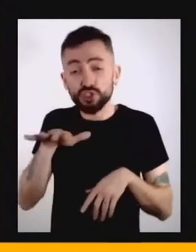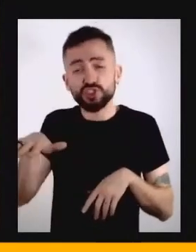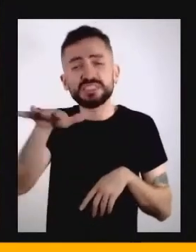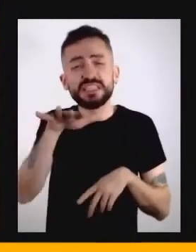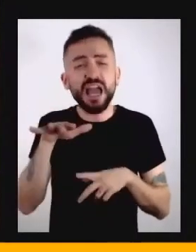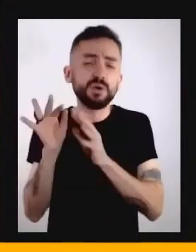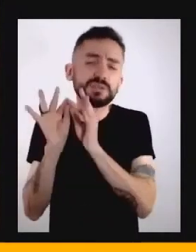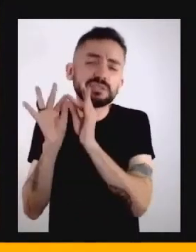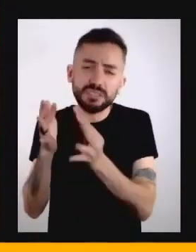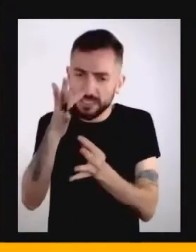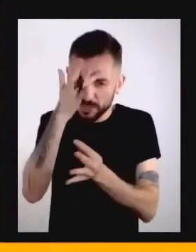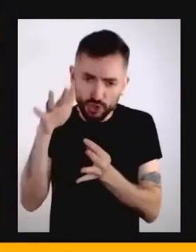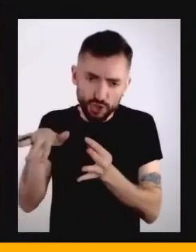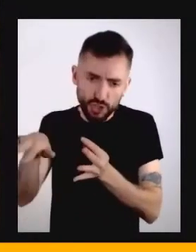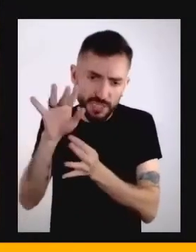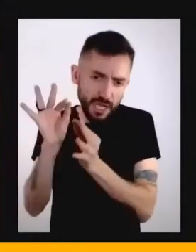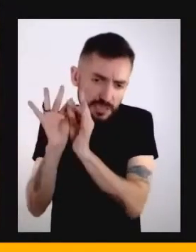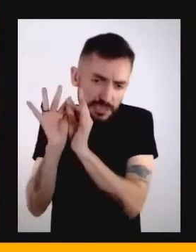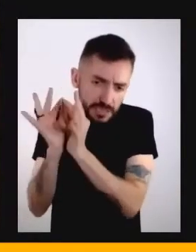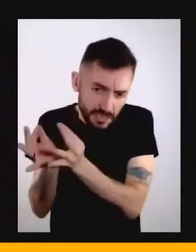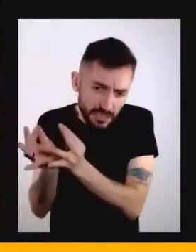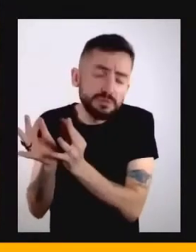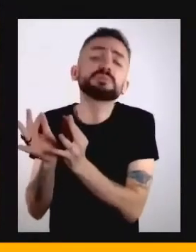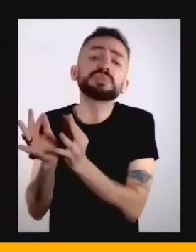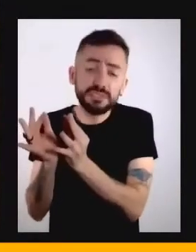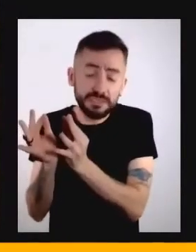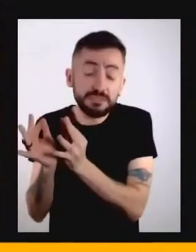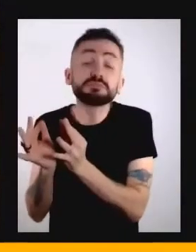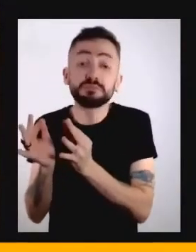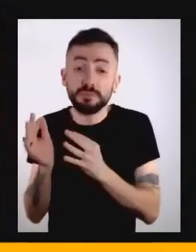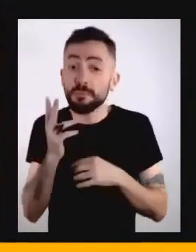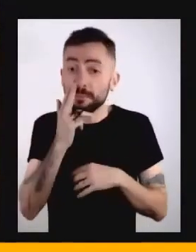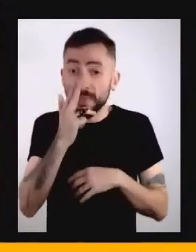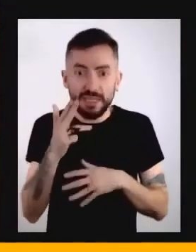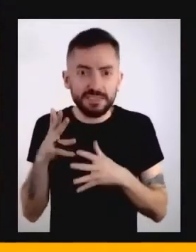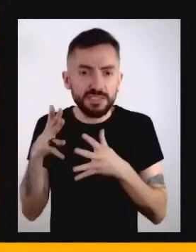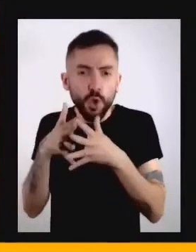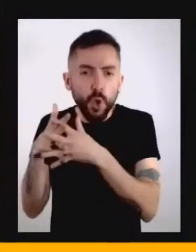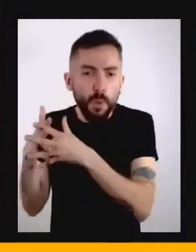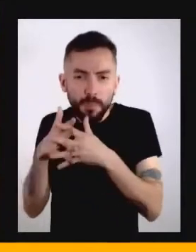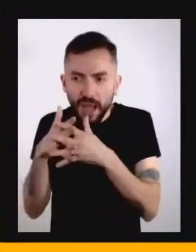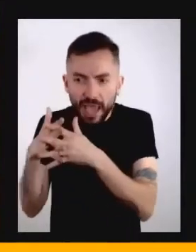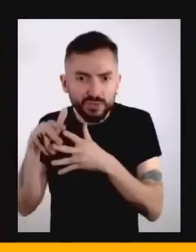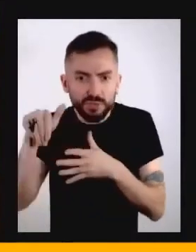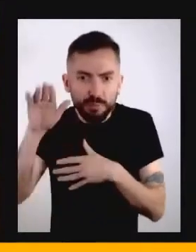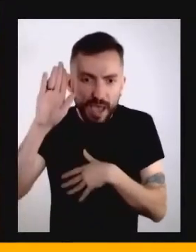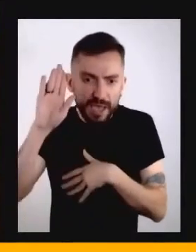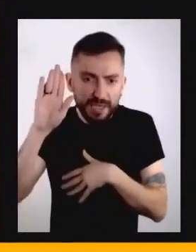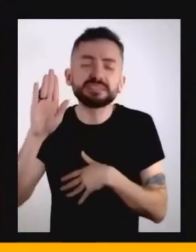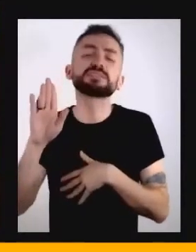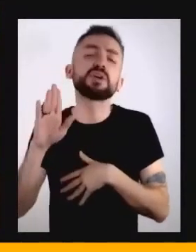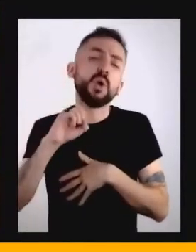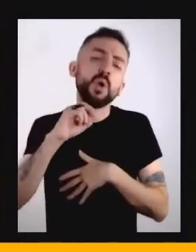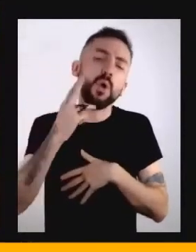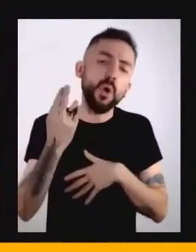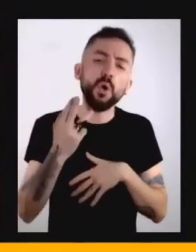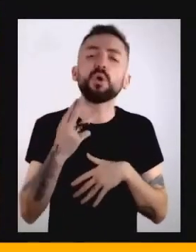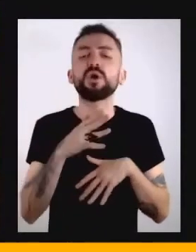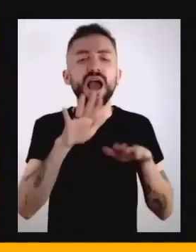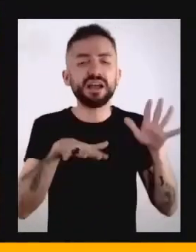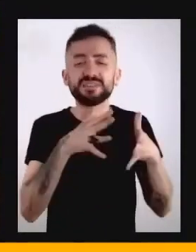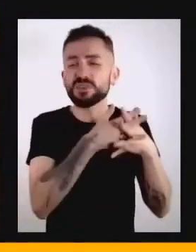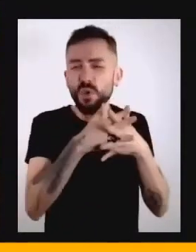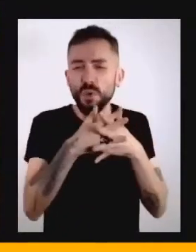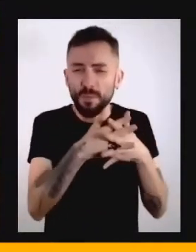a gente conseguia ter um nível de complexidade mais alto. Quando a gente estava num momento muito complexo, muito dependente,